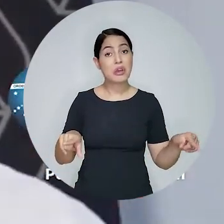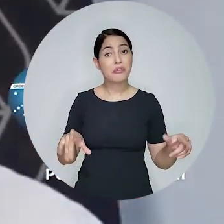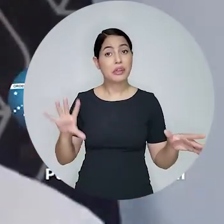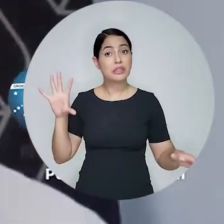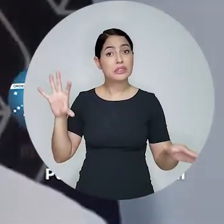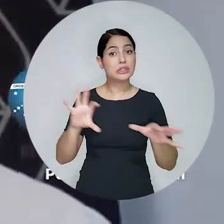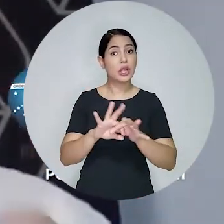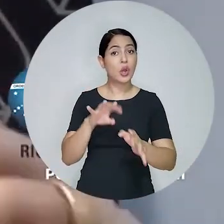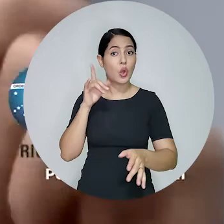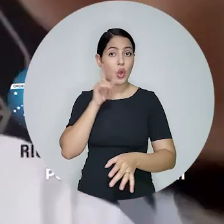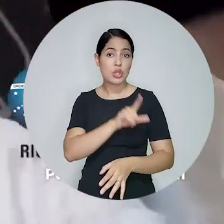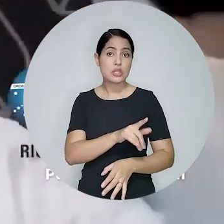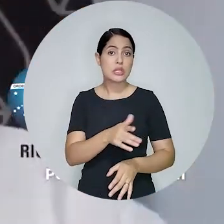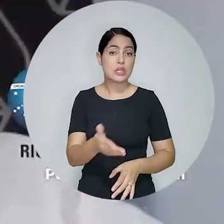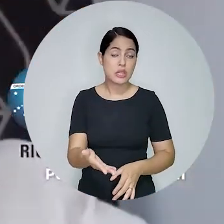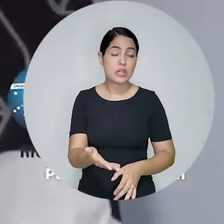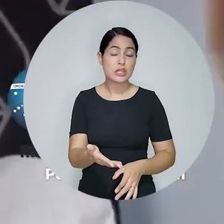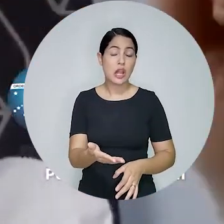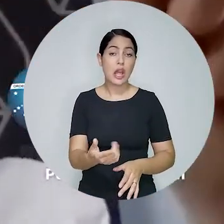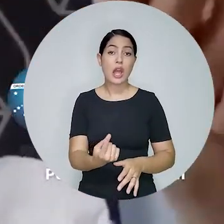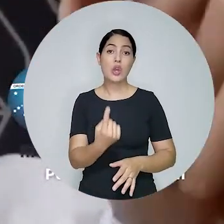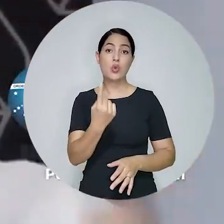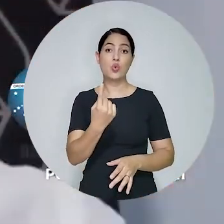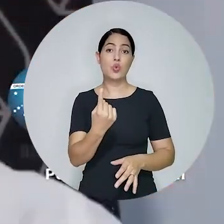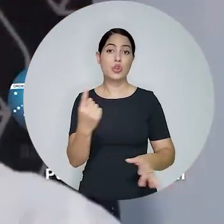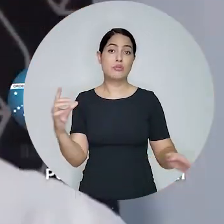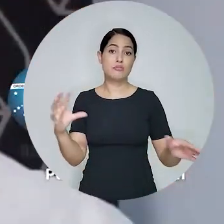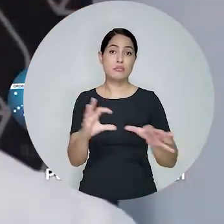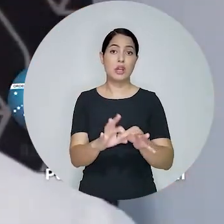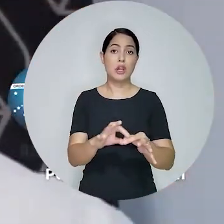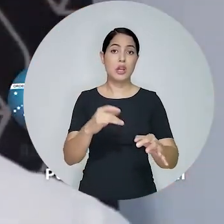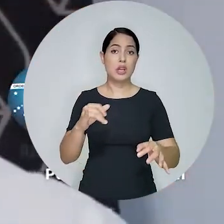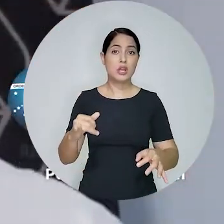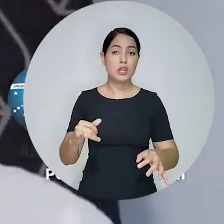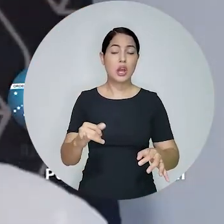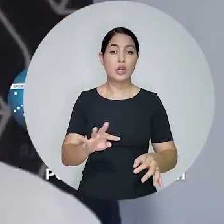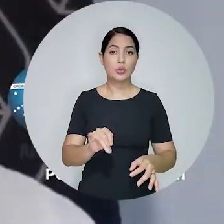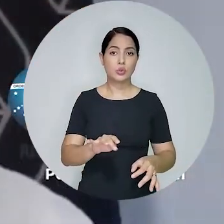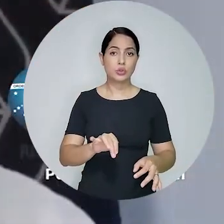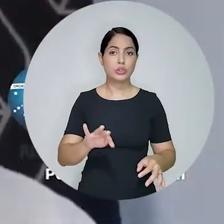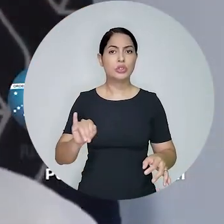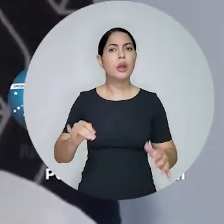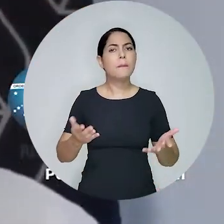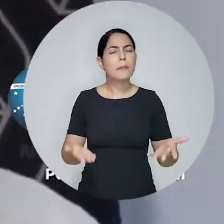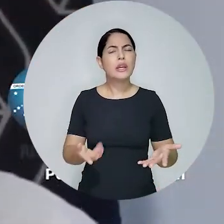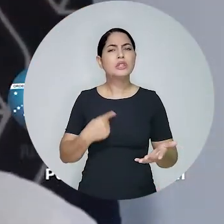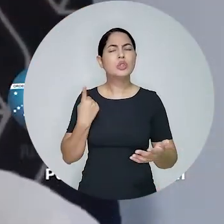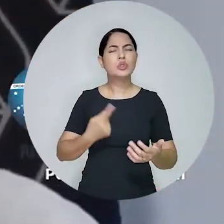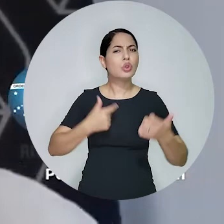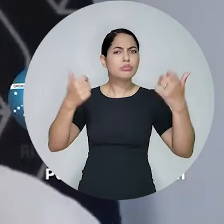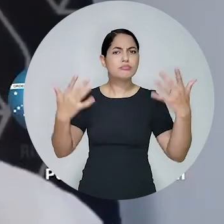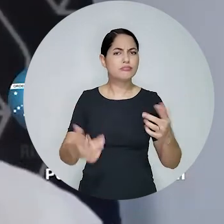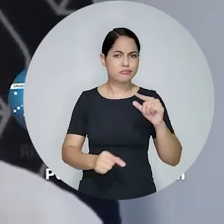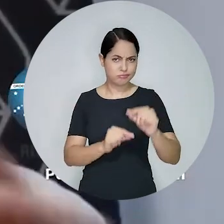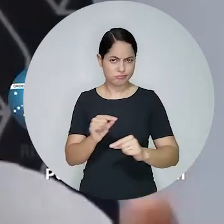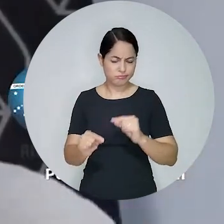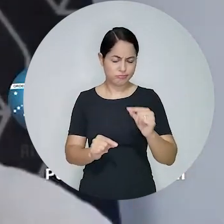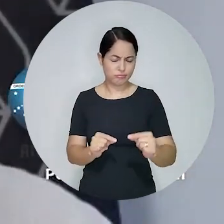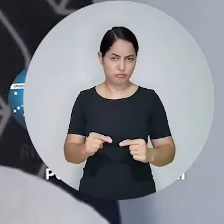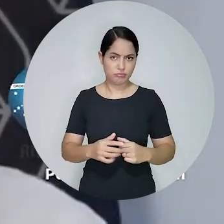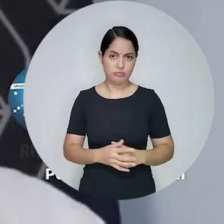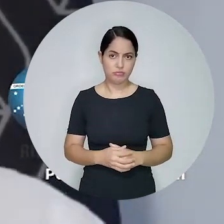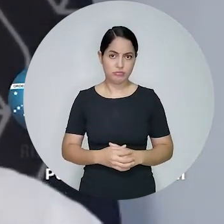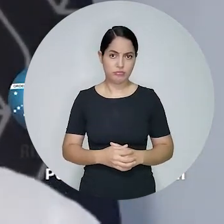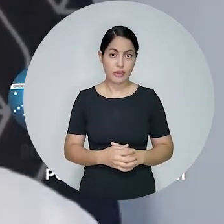talvez é um mercado mais estático, porque você coloca a linha de transmissão e você faz, cobra a tarifa única de transmissão a TUSTE. E